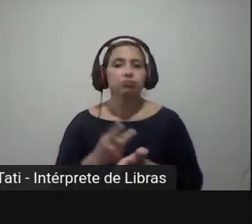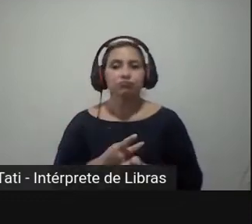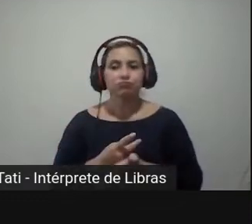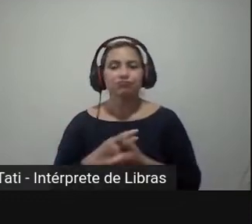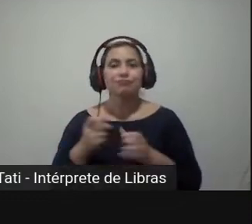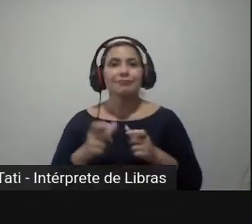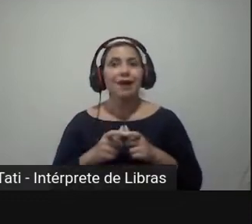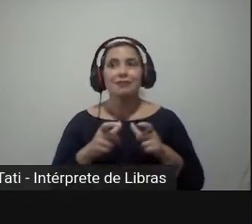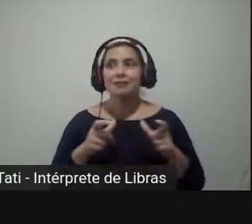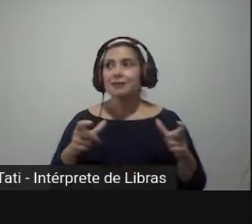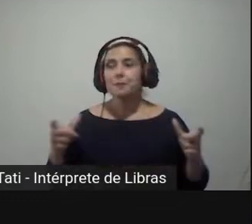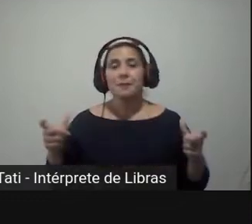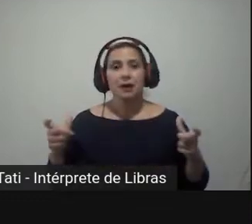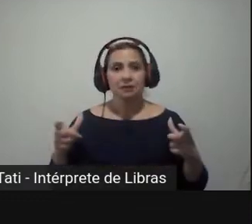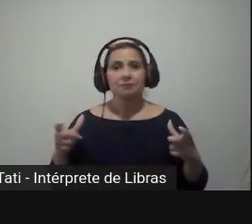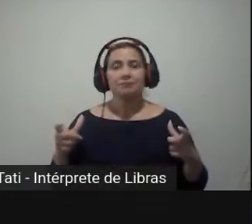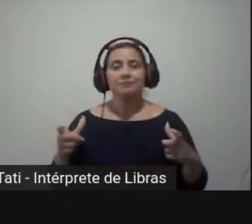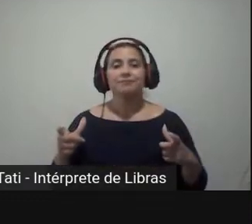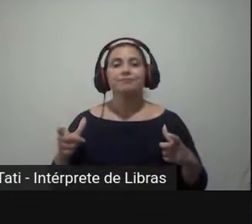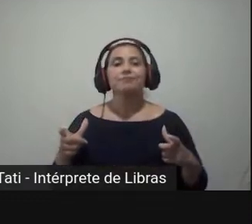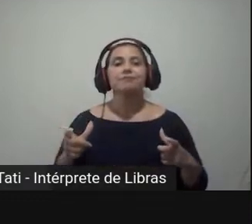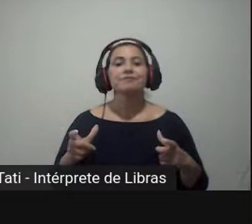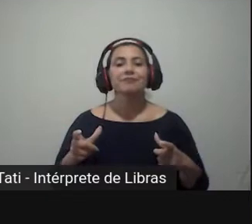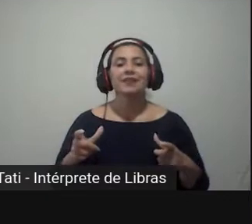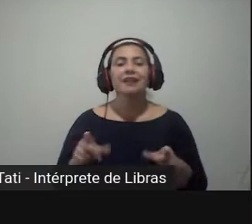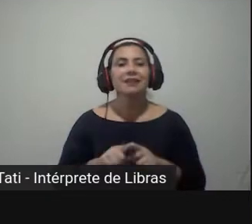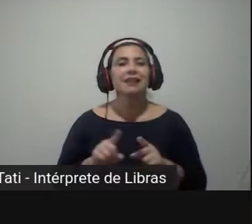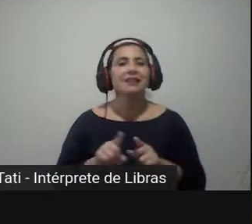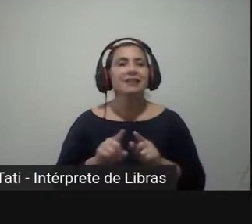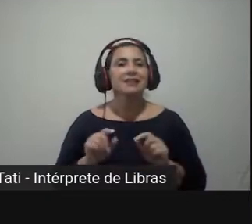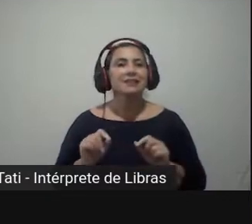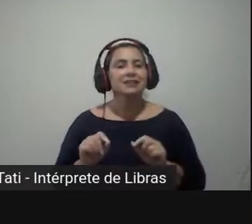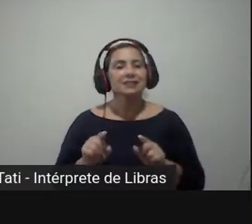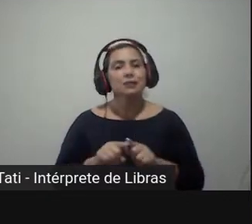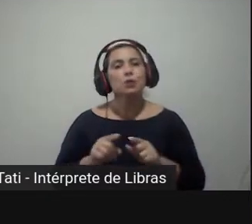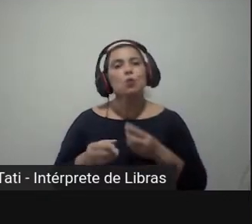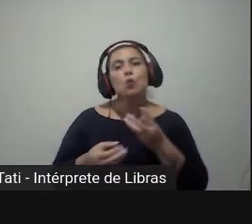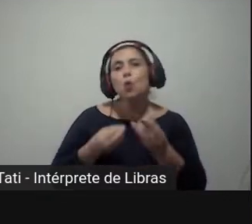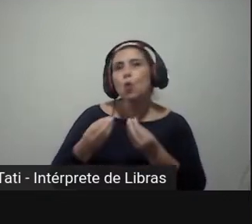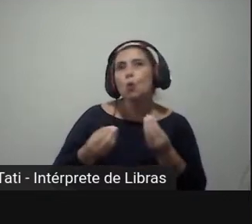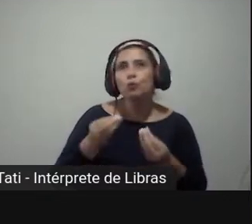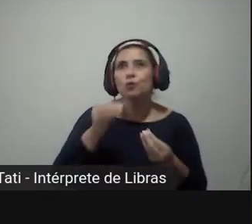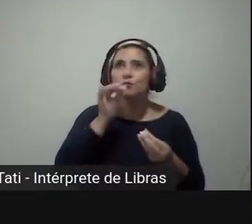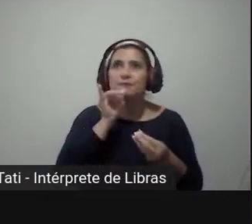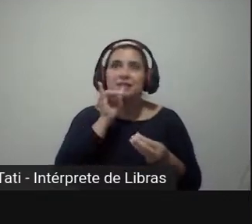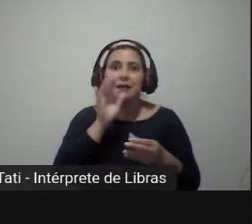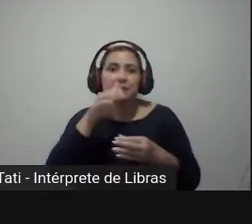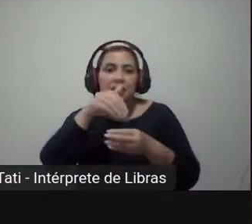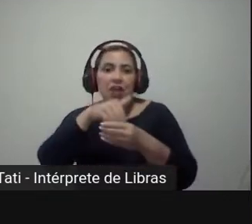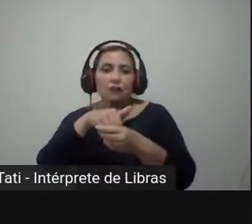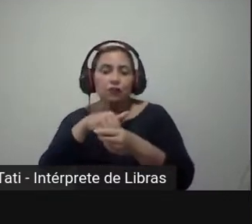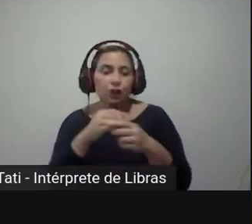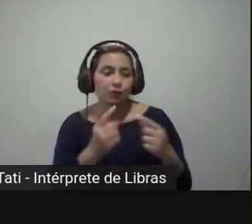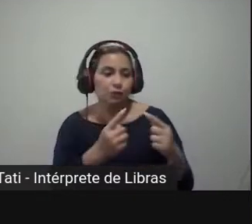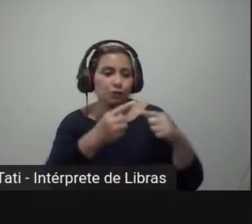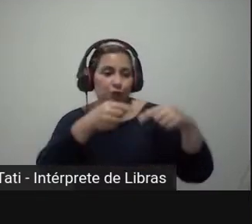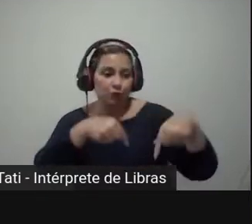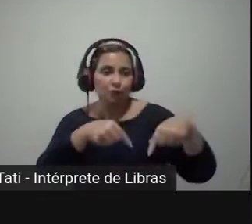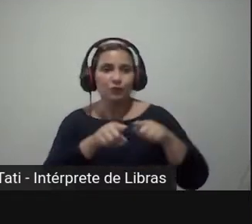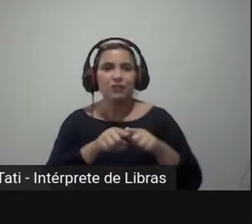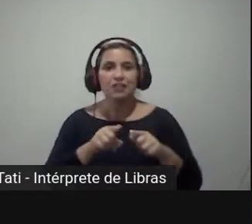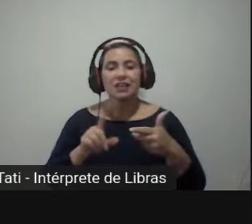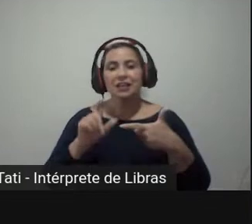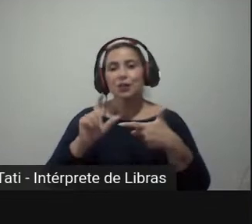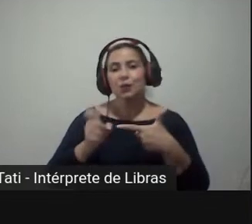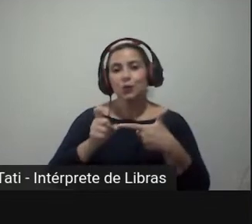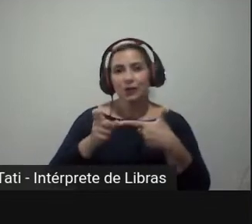maior número de, eles chamam de split tickets, como se fossem votos divergentes entre os candidatos ao executivo e